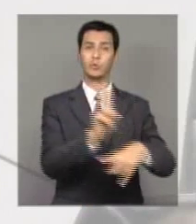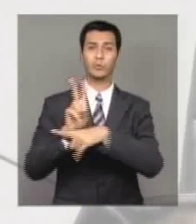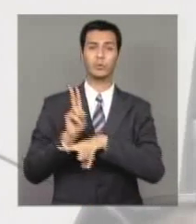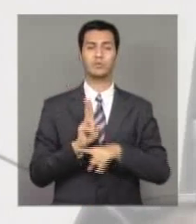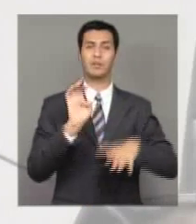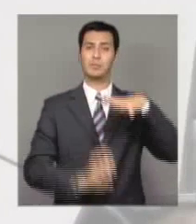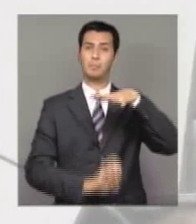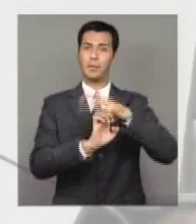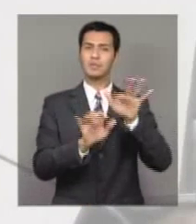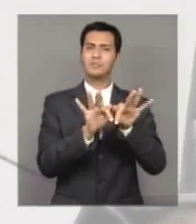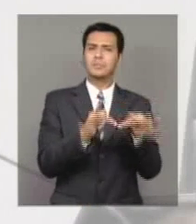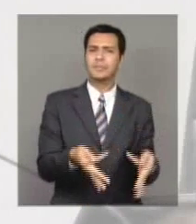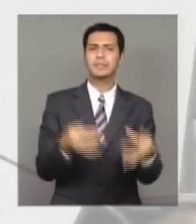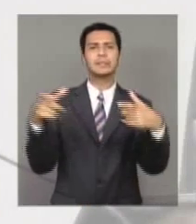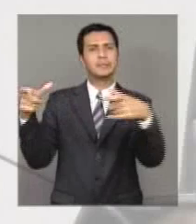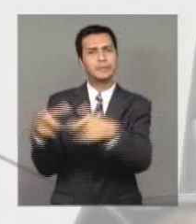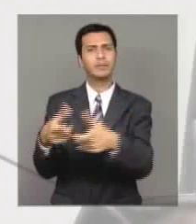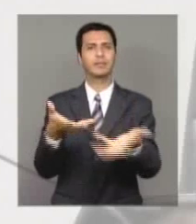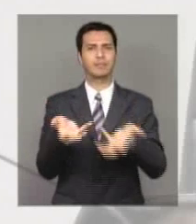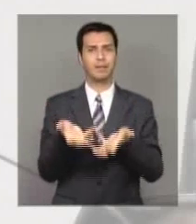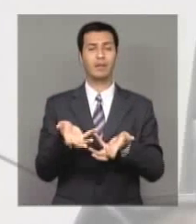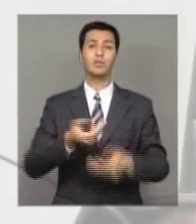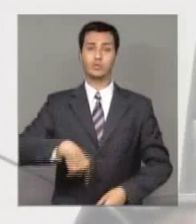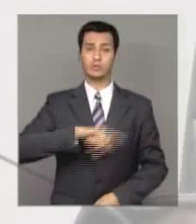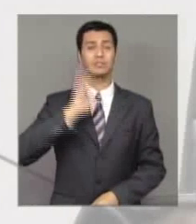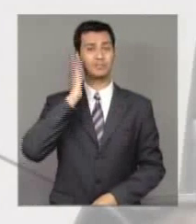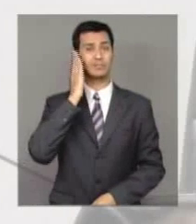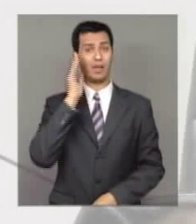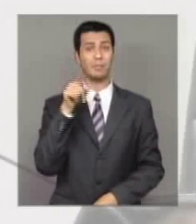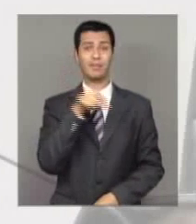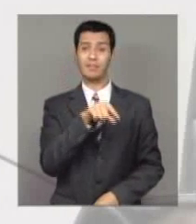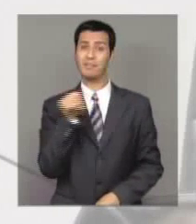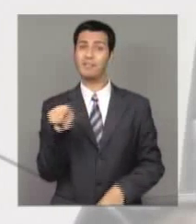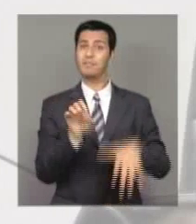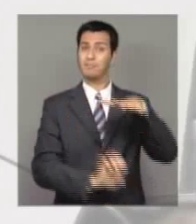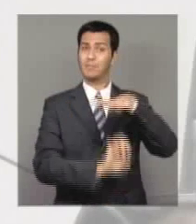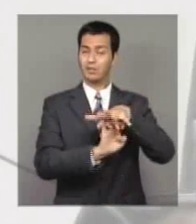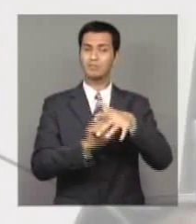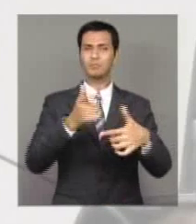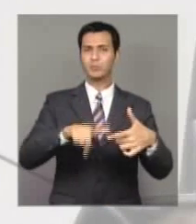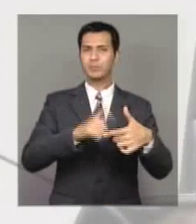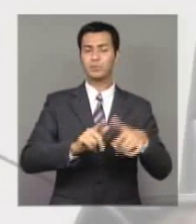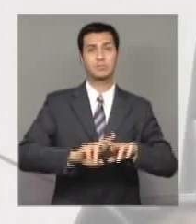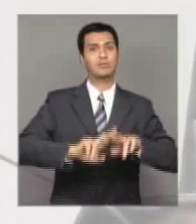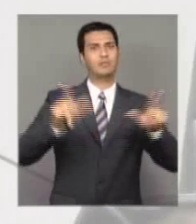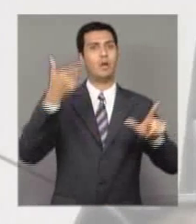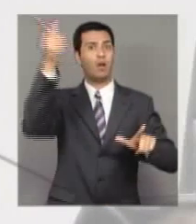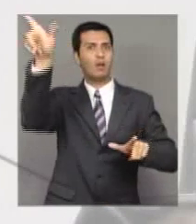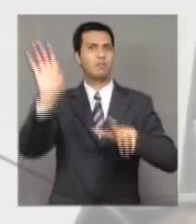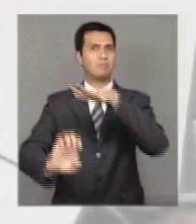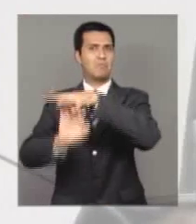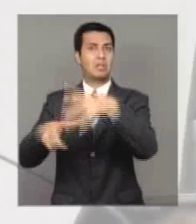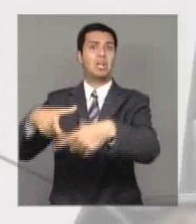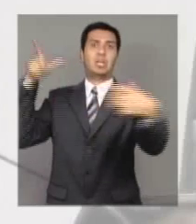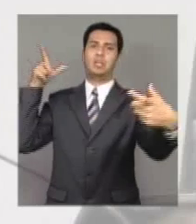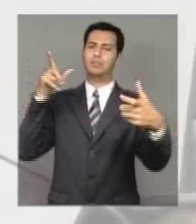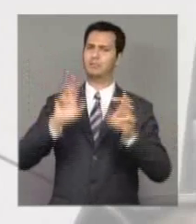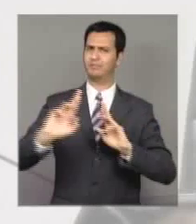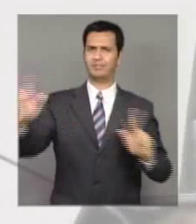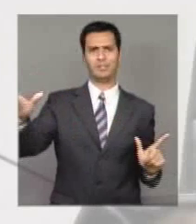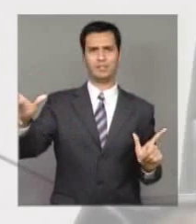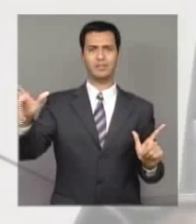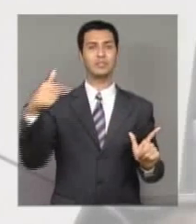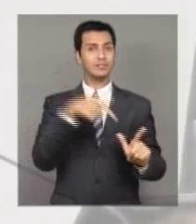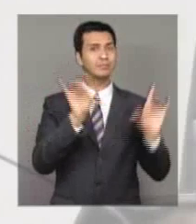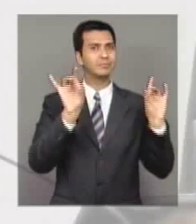e das pequenas empresas e sabemos que o problema delas é diferente do problema das grandes empresas. Elas são a